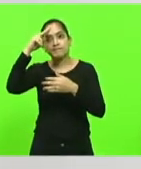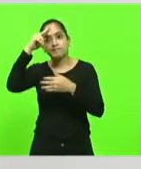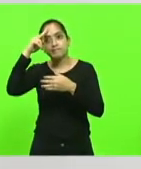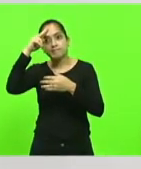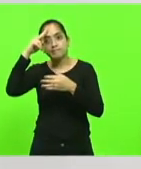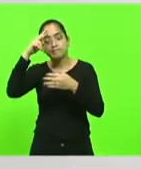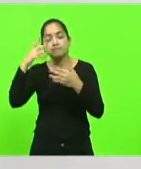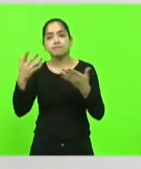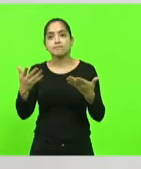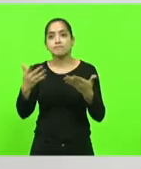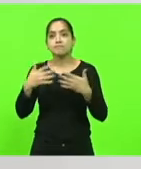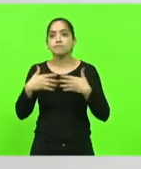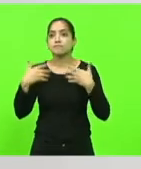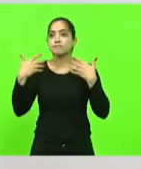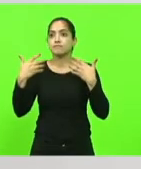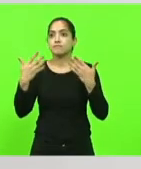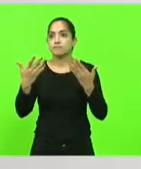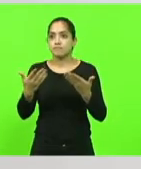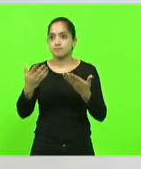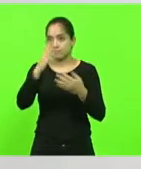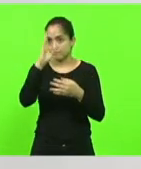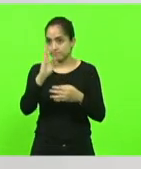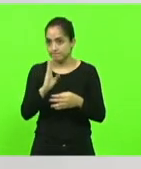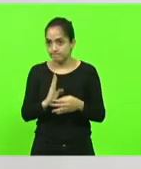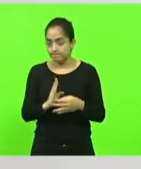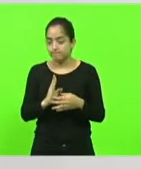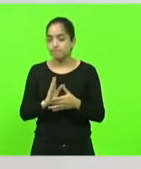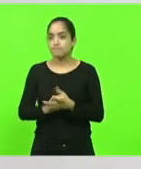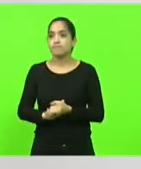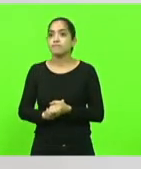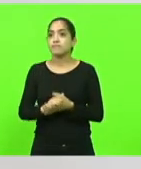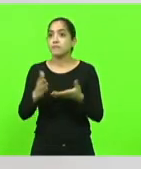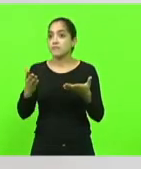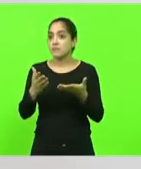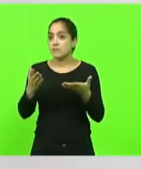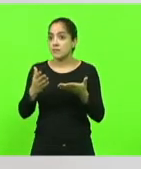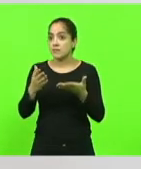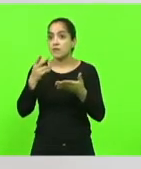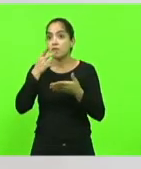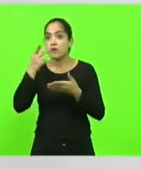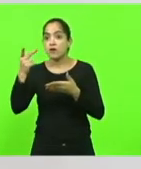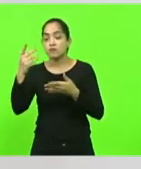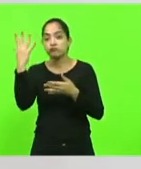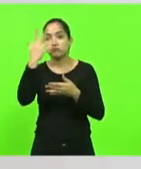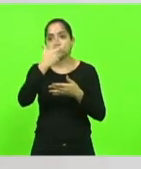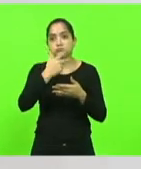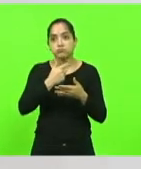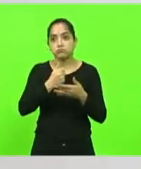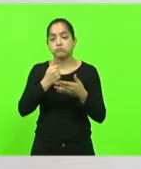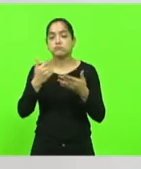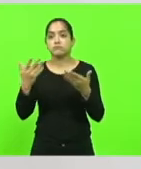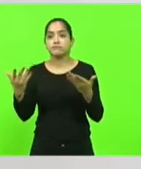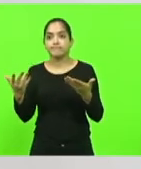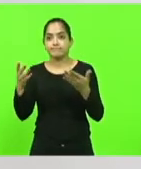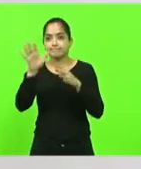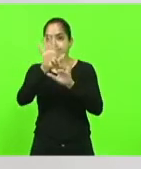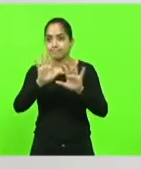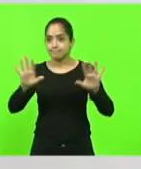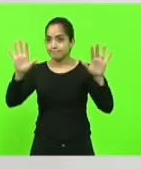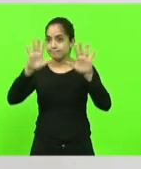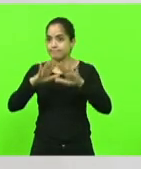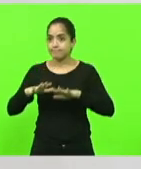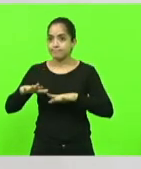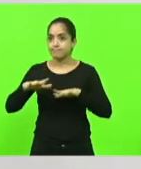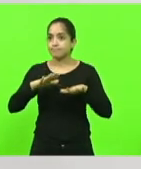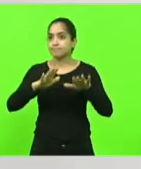glórias que ofertaste ao Brasil. E falarei das belezas sem par Deste céu, desse mar, destas